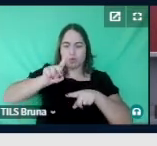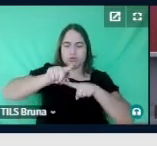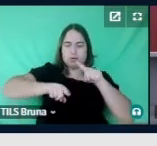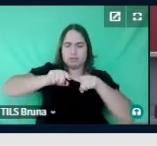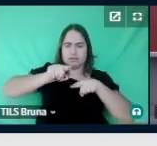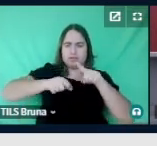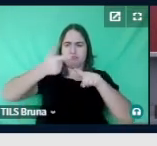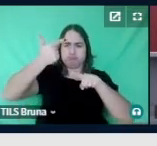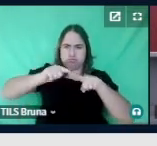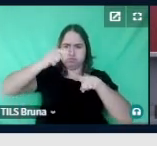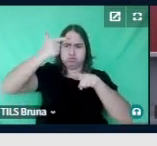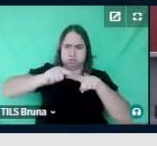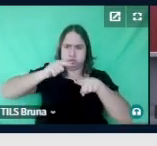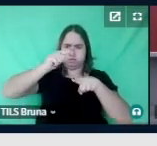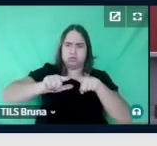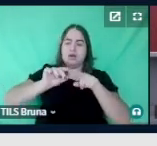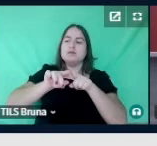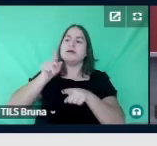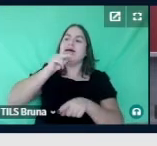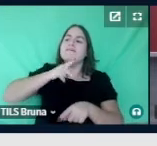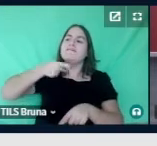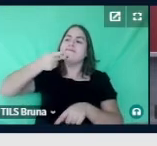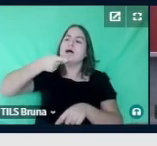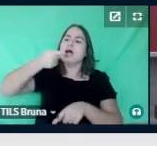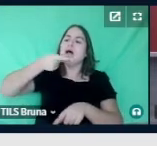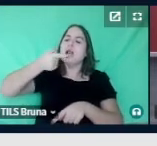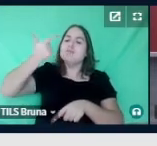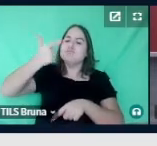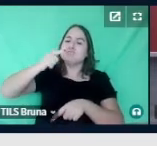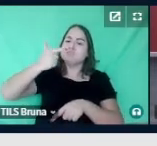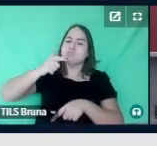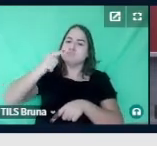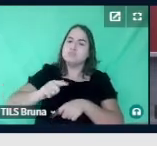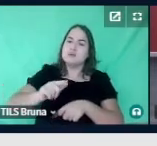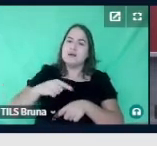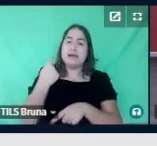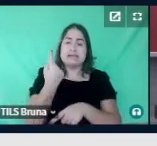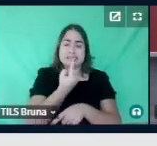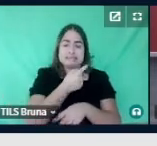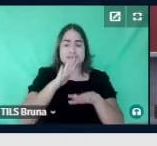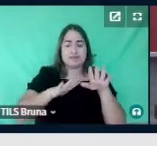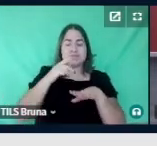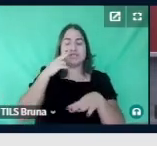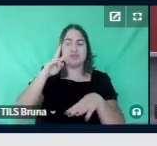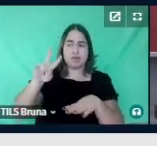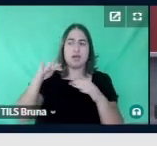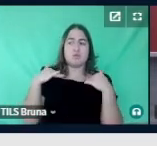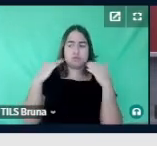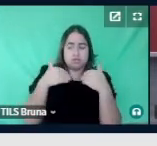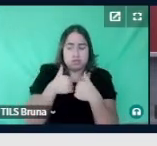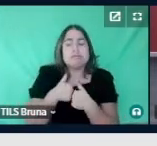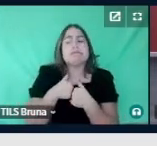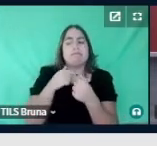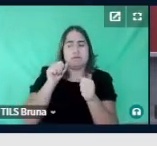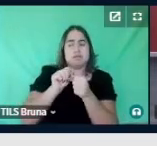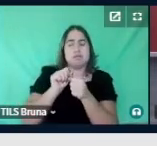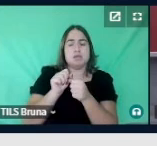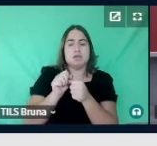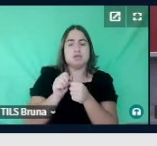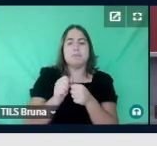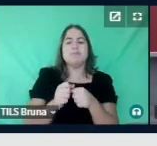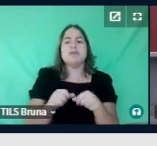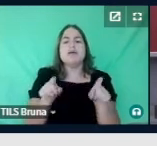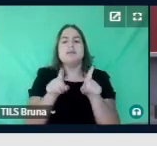ou repetitivas, que são aqueles movimentos repetitivos que às vezes a gente costuma ver os autistas fazendo. Há também